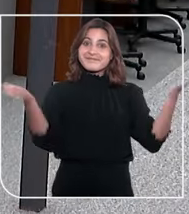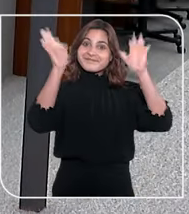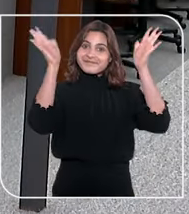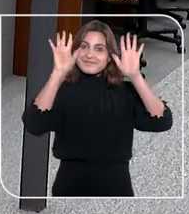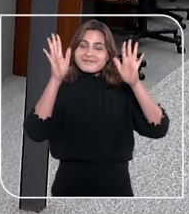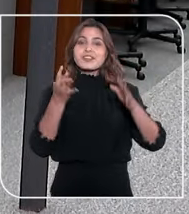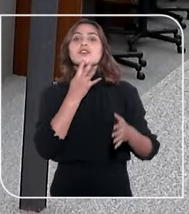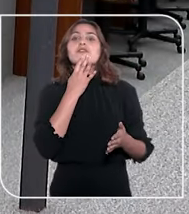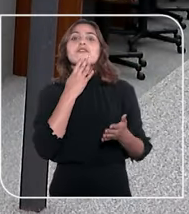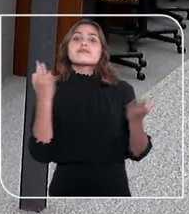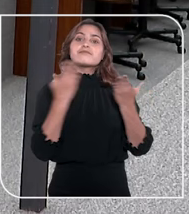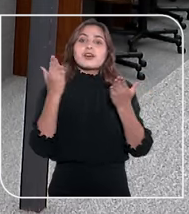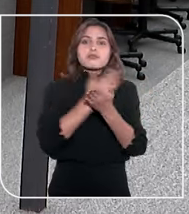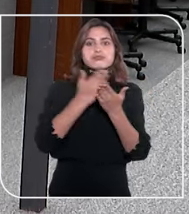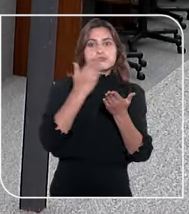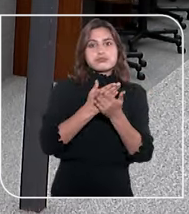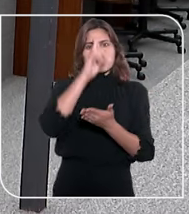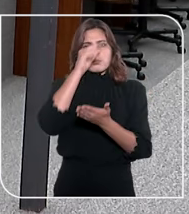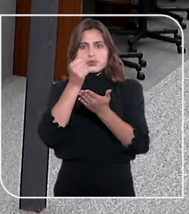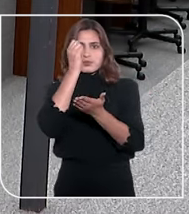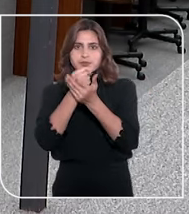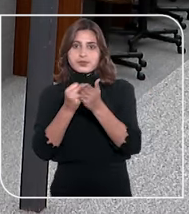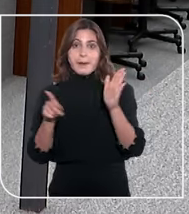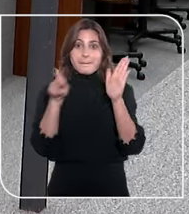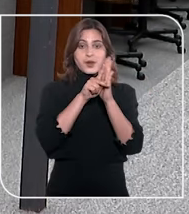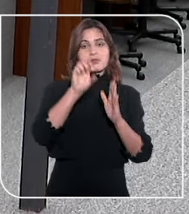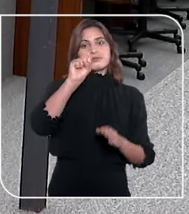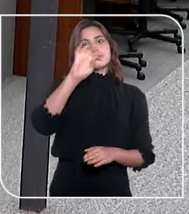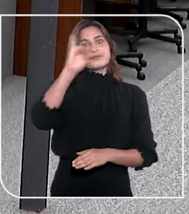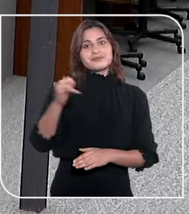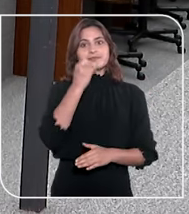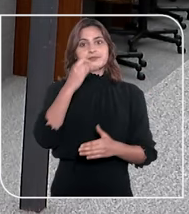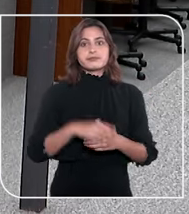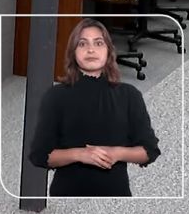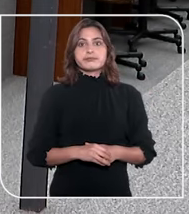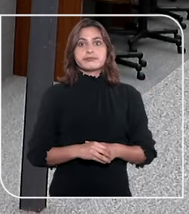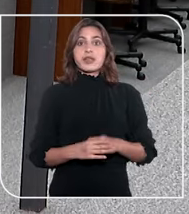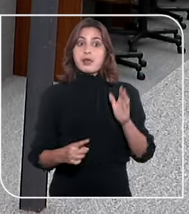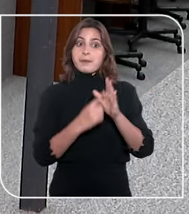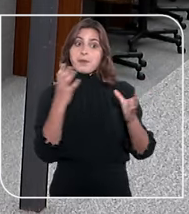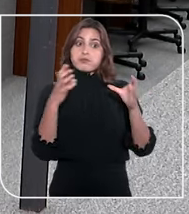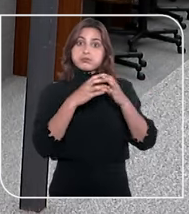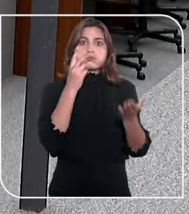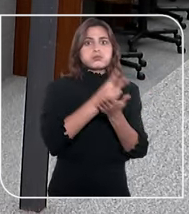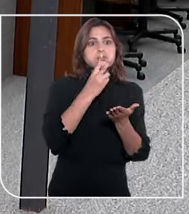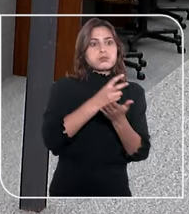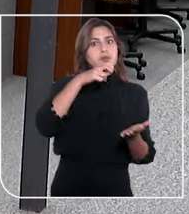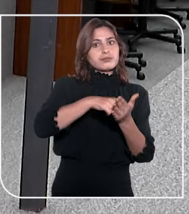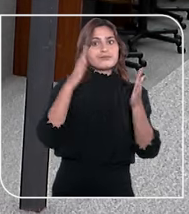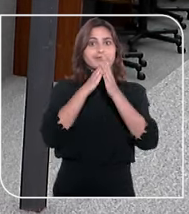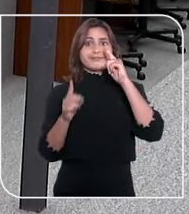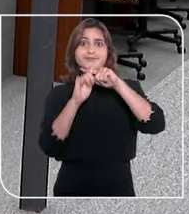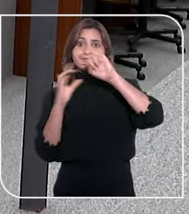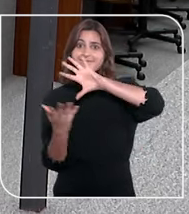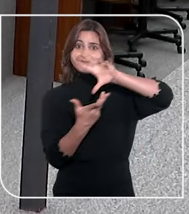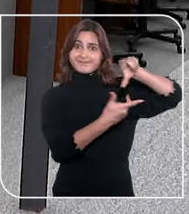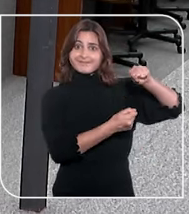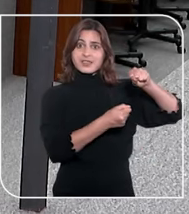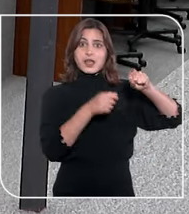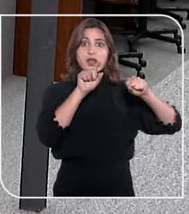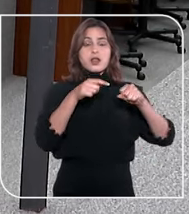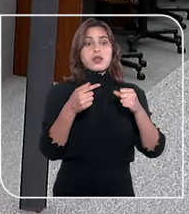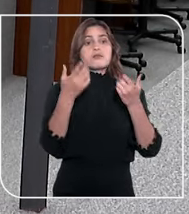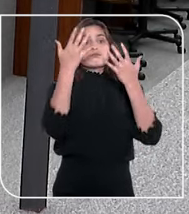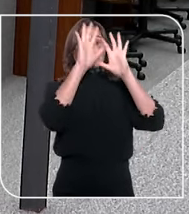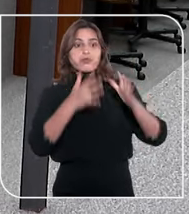Olá, conheça algumas das recentes decisões do STJ. A primeira turma manteve a condenação da Igreja Universal em